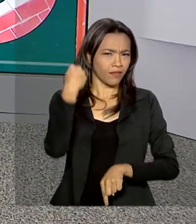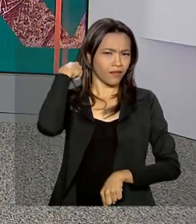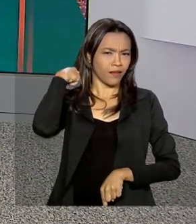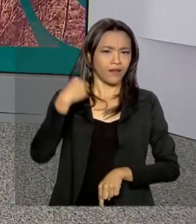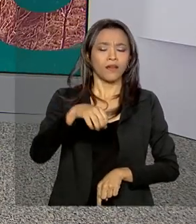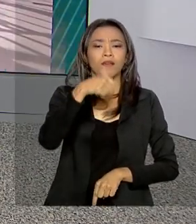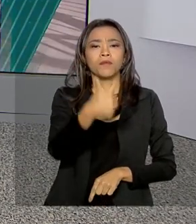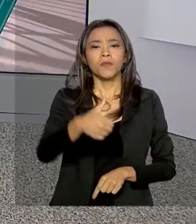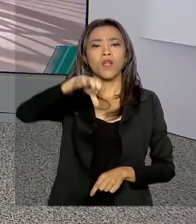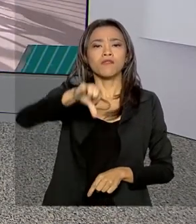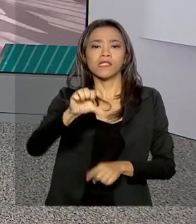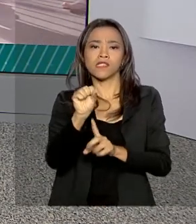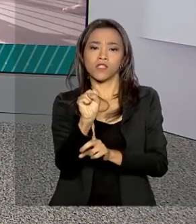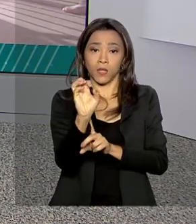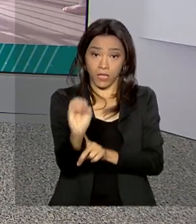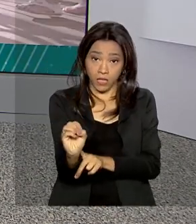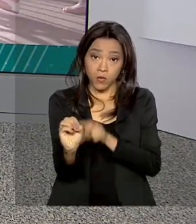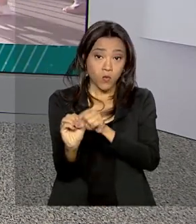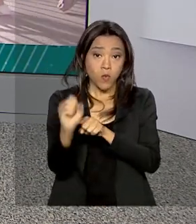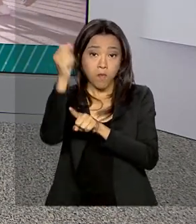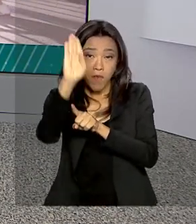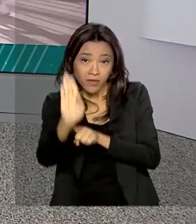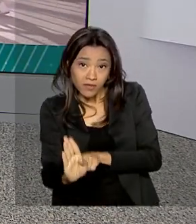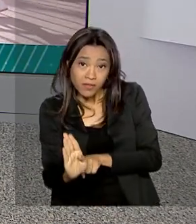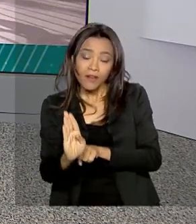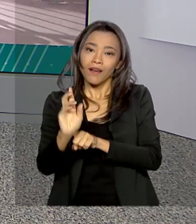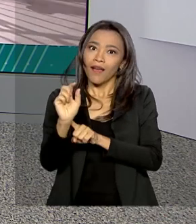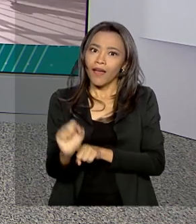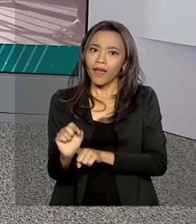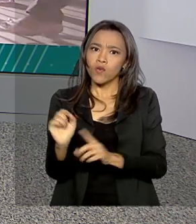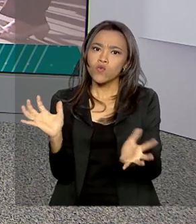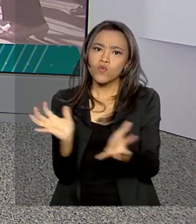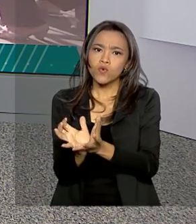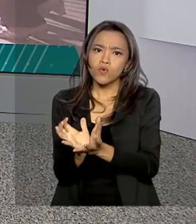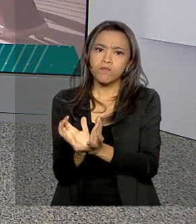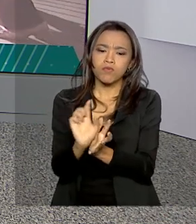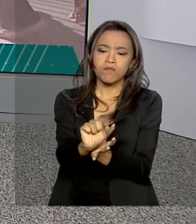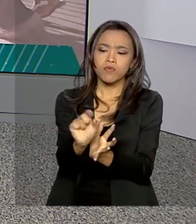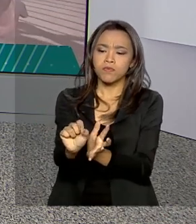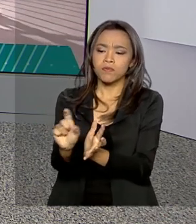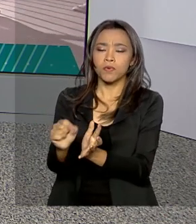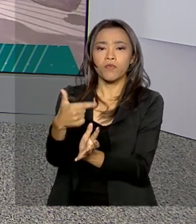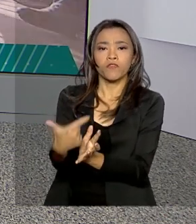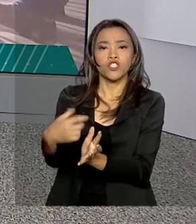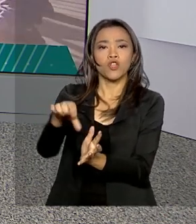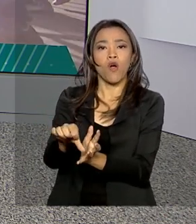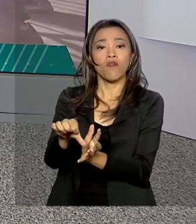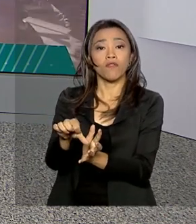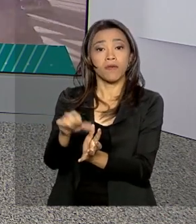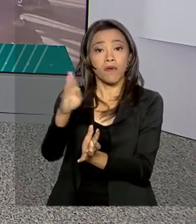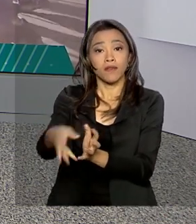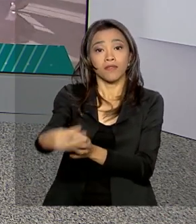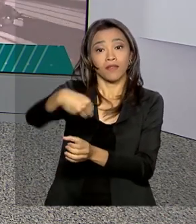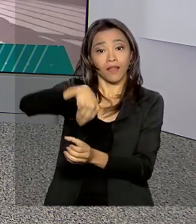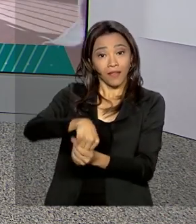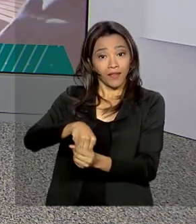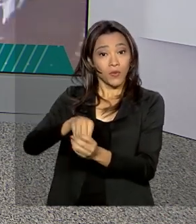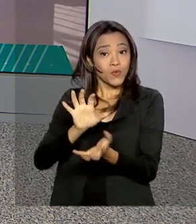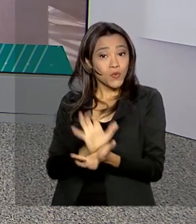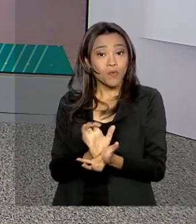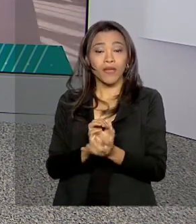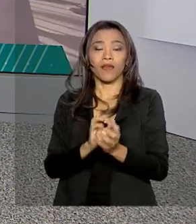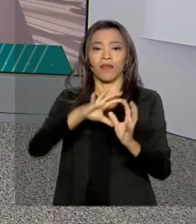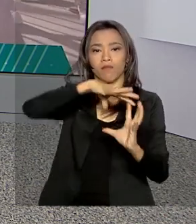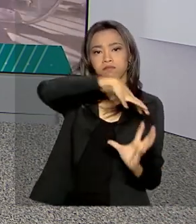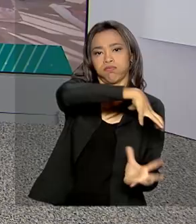década de 1980, o Brasil faz parte de um seleto grupo de 29 países que estão na Antártica. E a